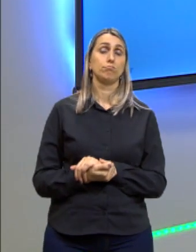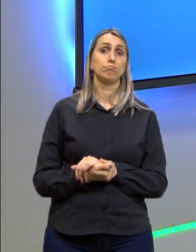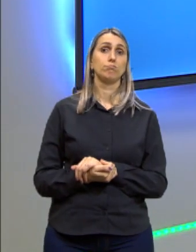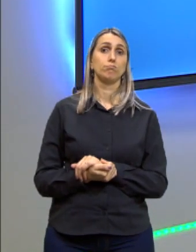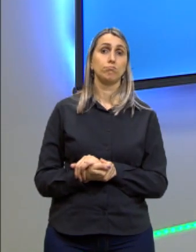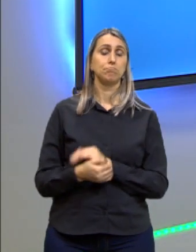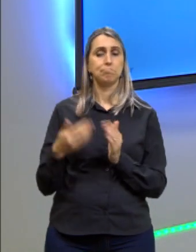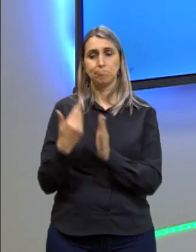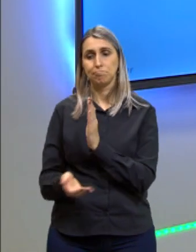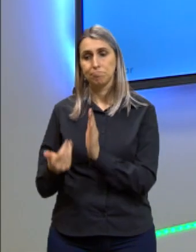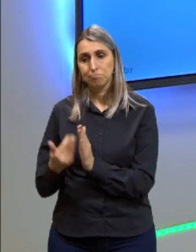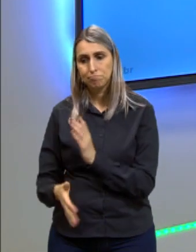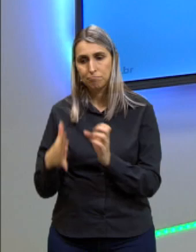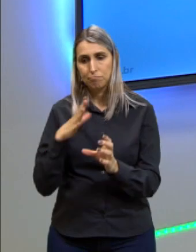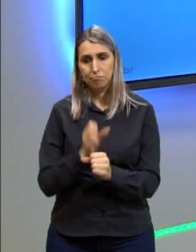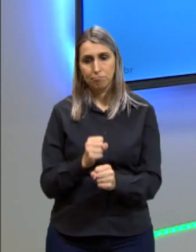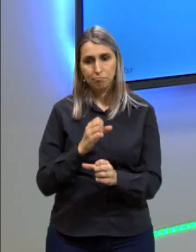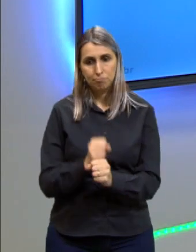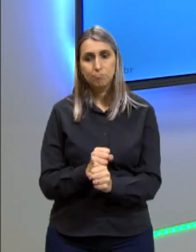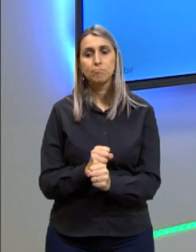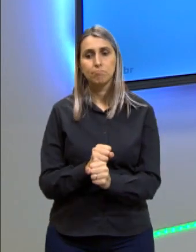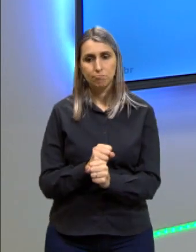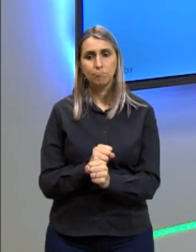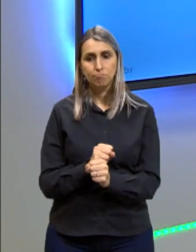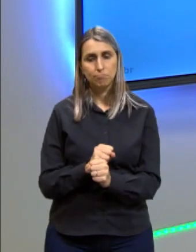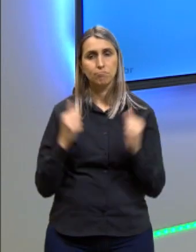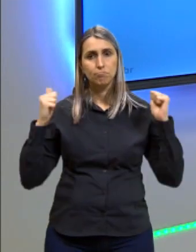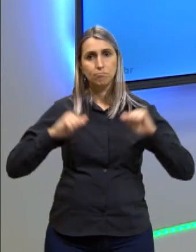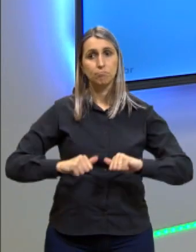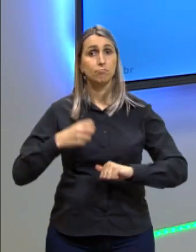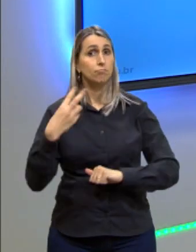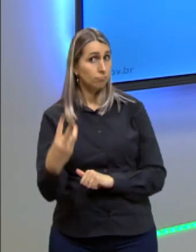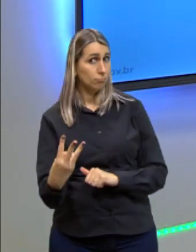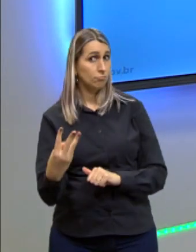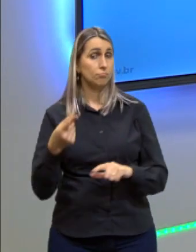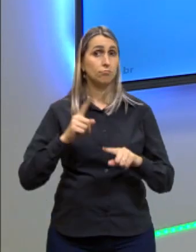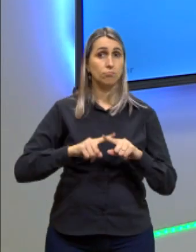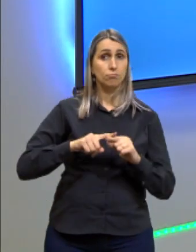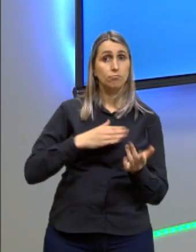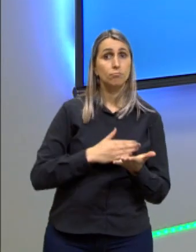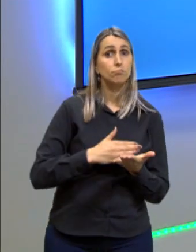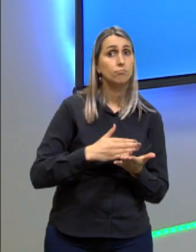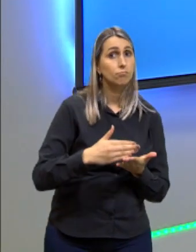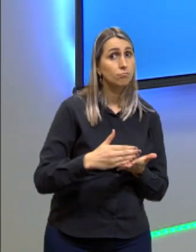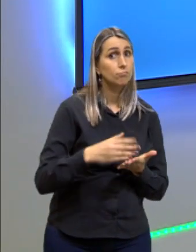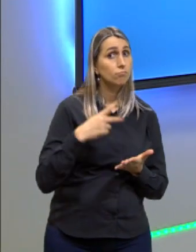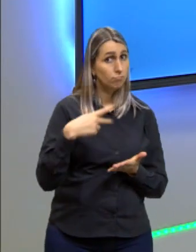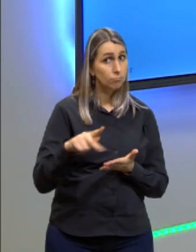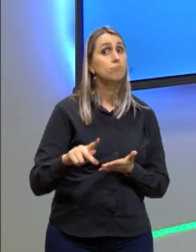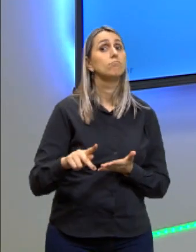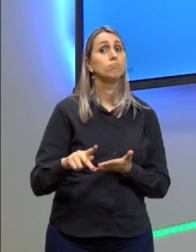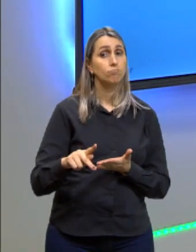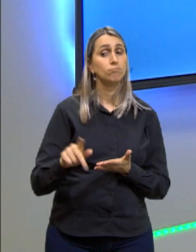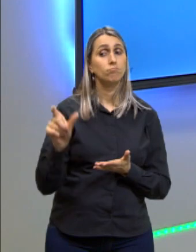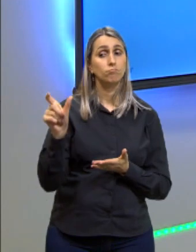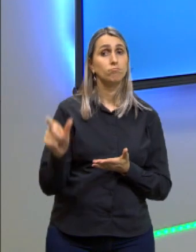perdeu nota aqui na competência 3, porque lá na introdução dele, ele diz que os dois têm